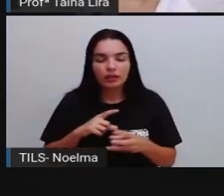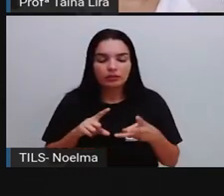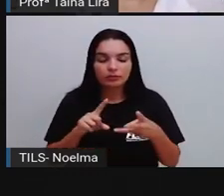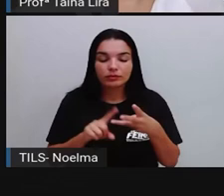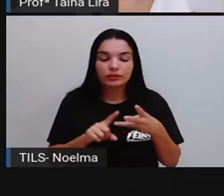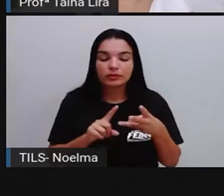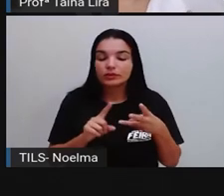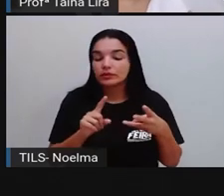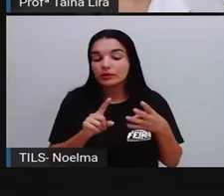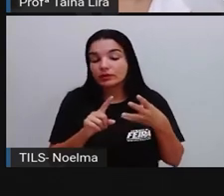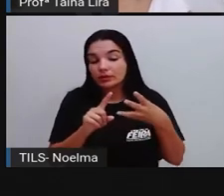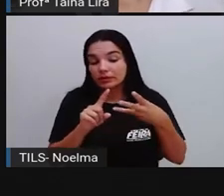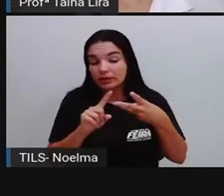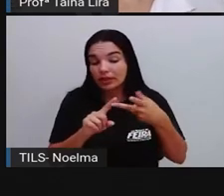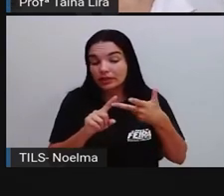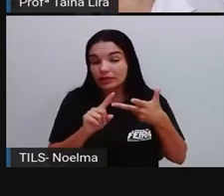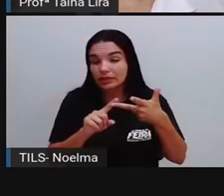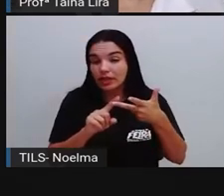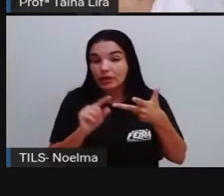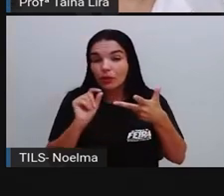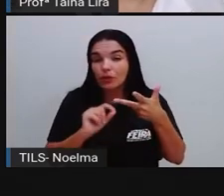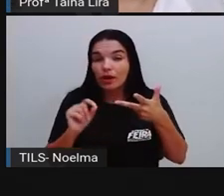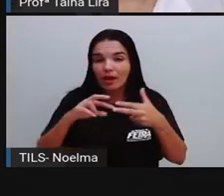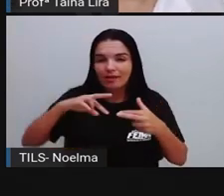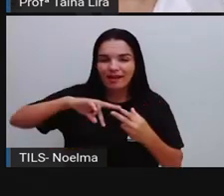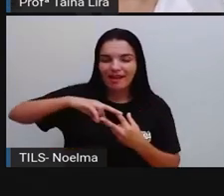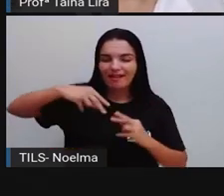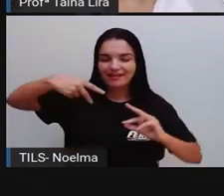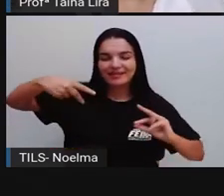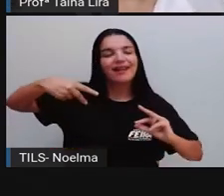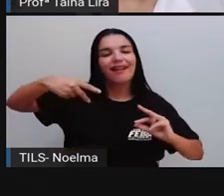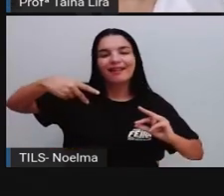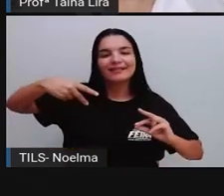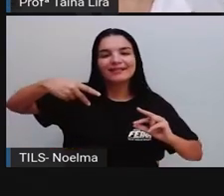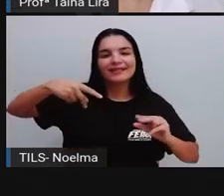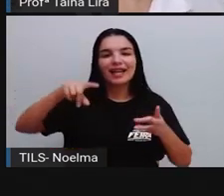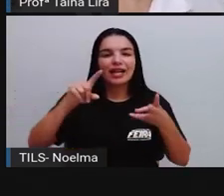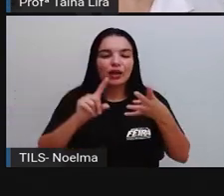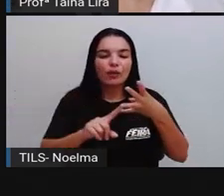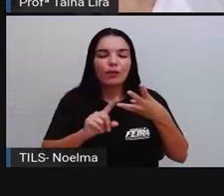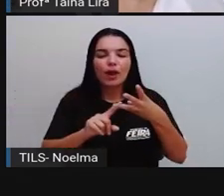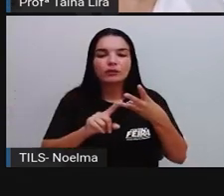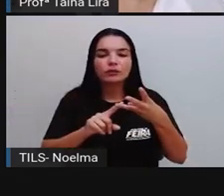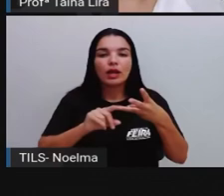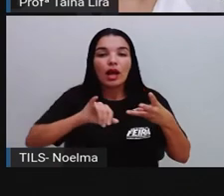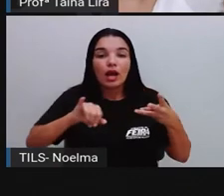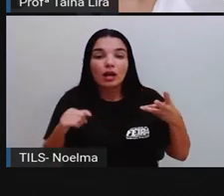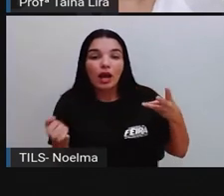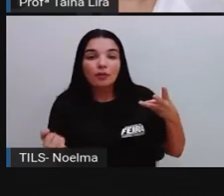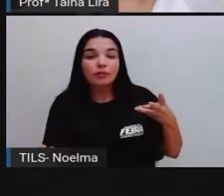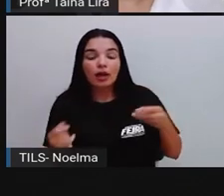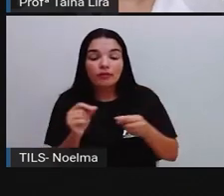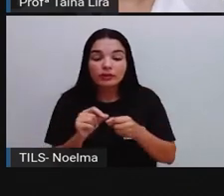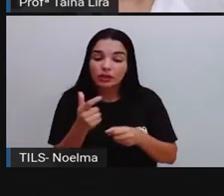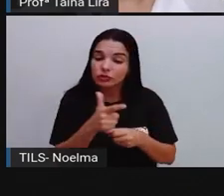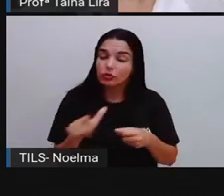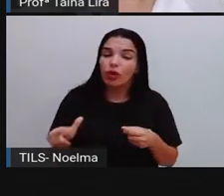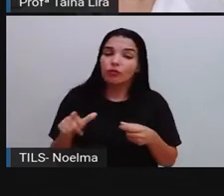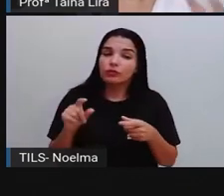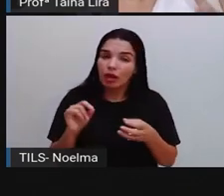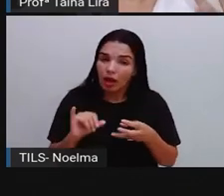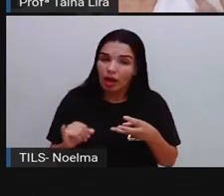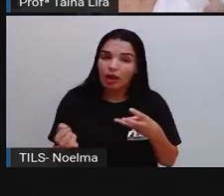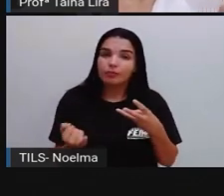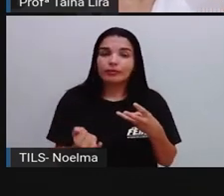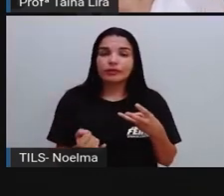R, que é o reciclar, reciclando, tá? E também o quarto R, o reaproveitando, que é diferente, né? Na